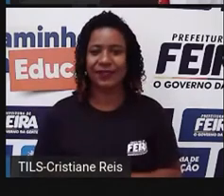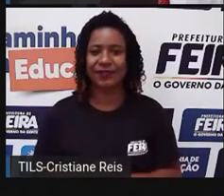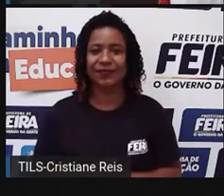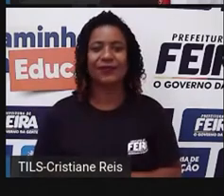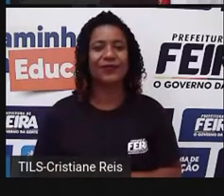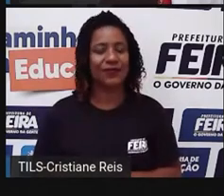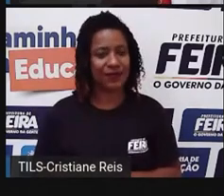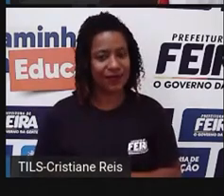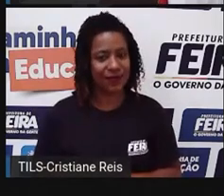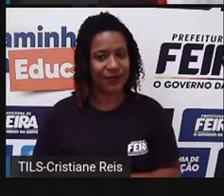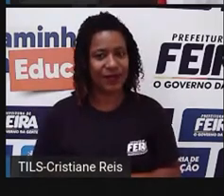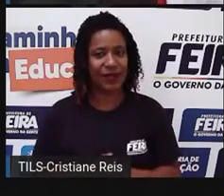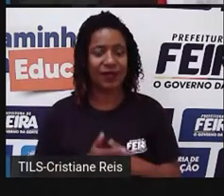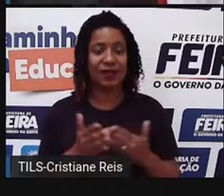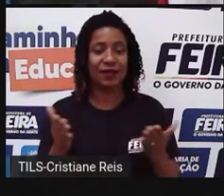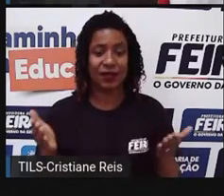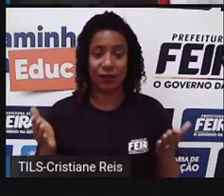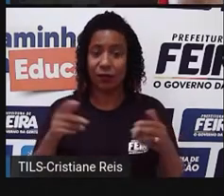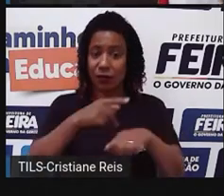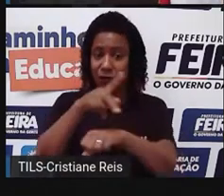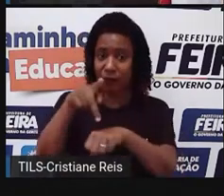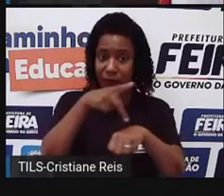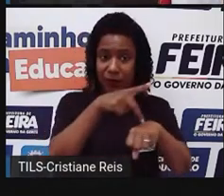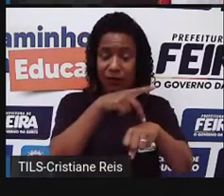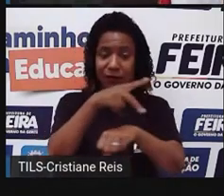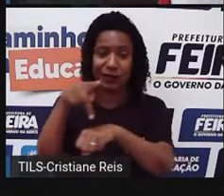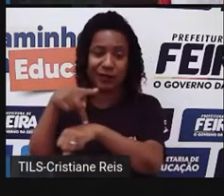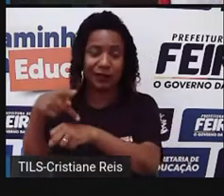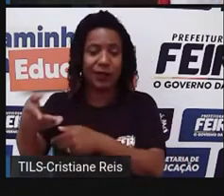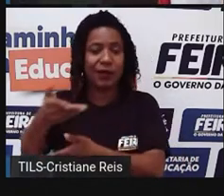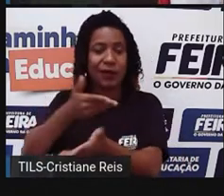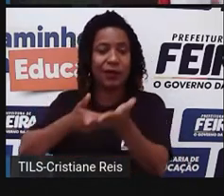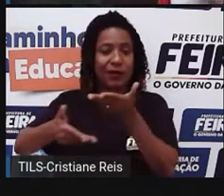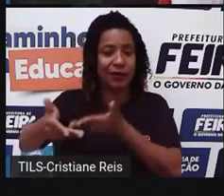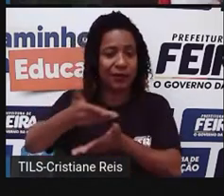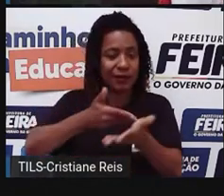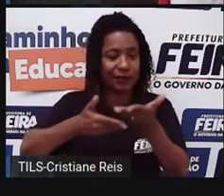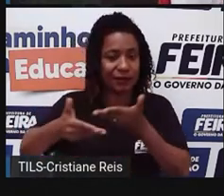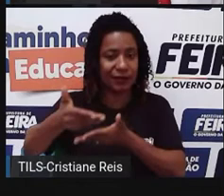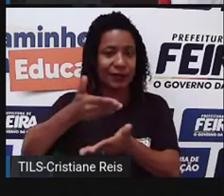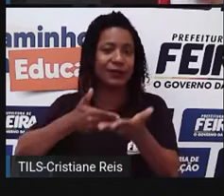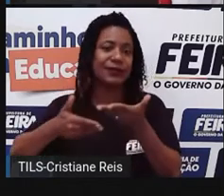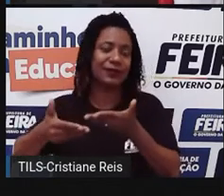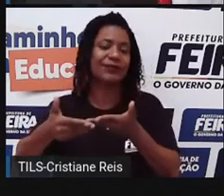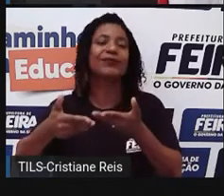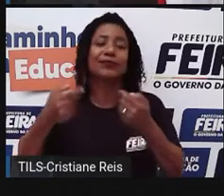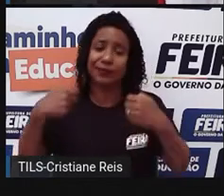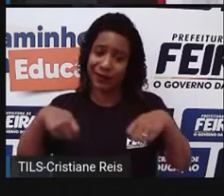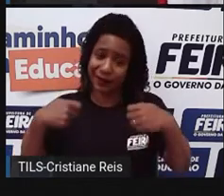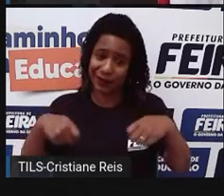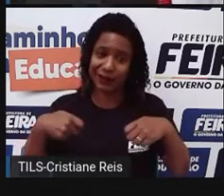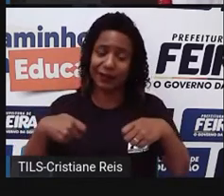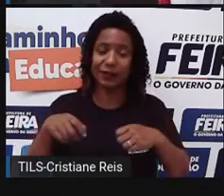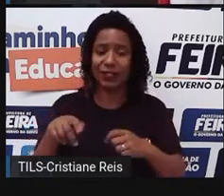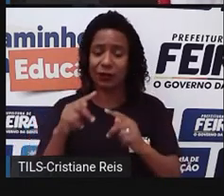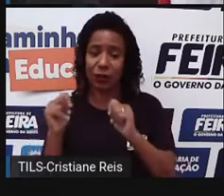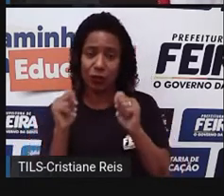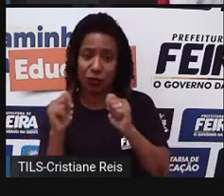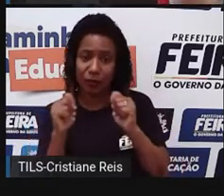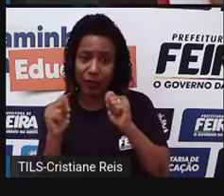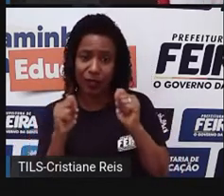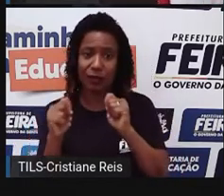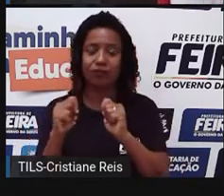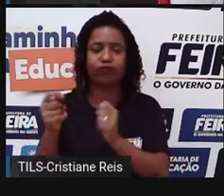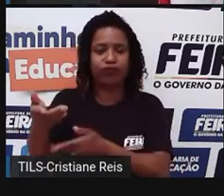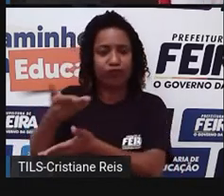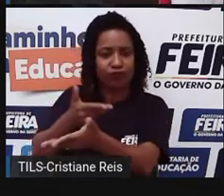consegue sobreviver sozinho. Todo país precisa ter uma relação, nem que seja somente econômica, com outro país lá, né. Até